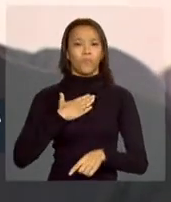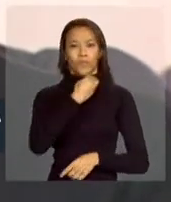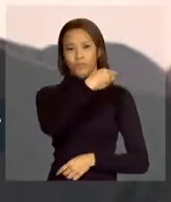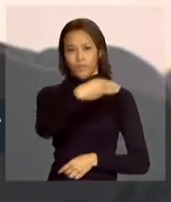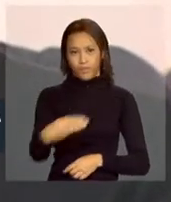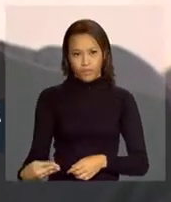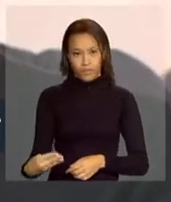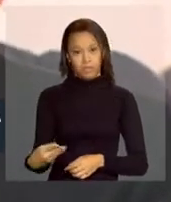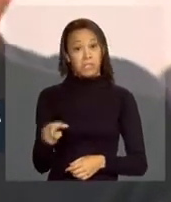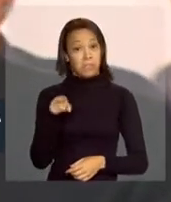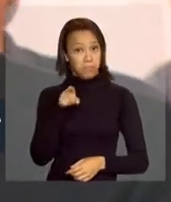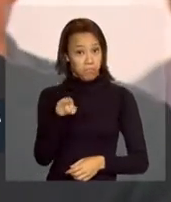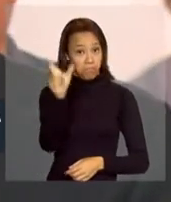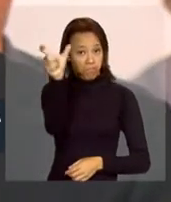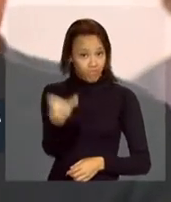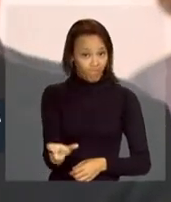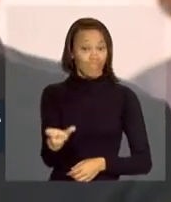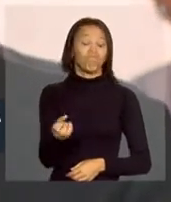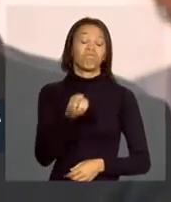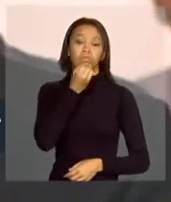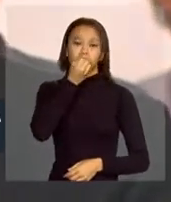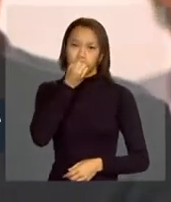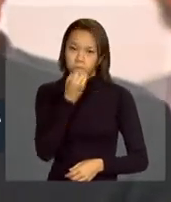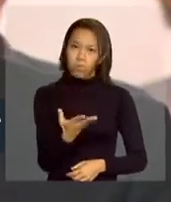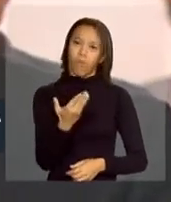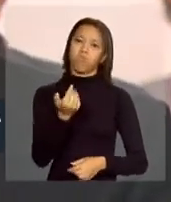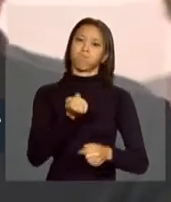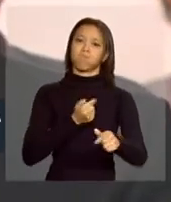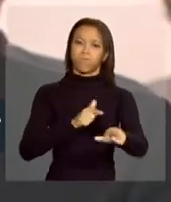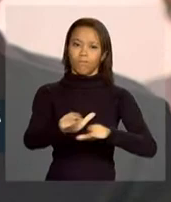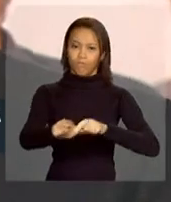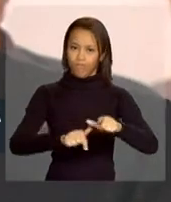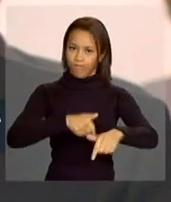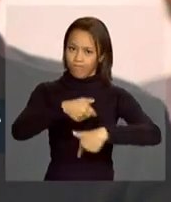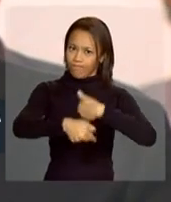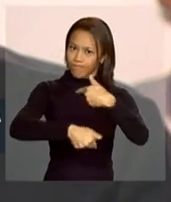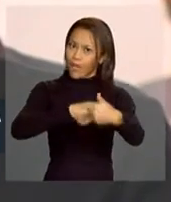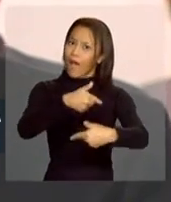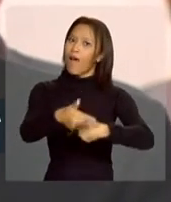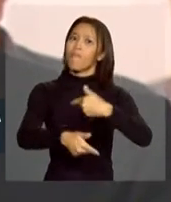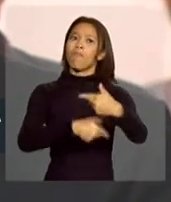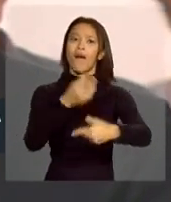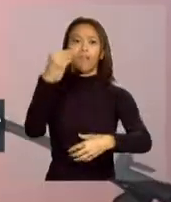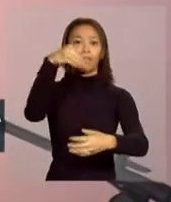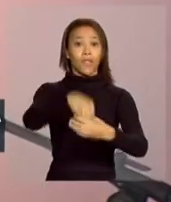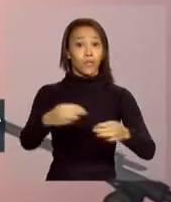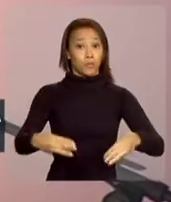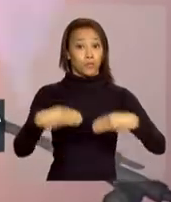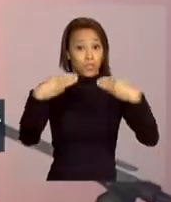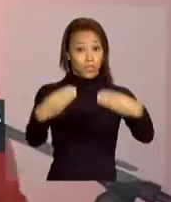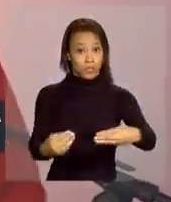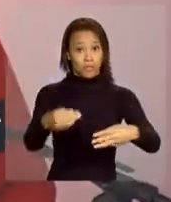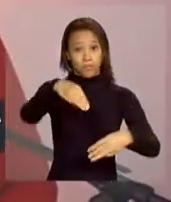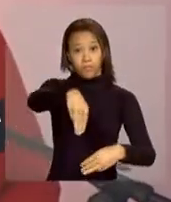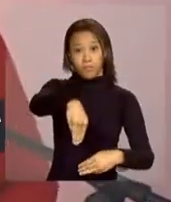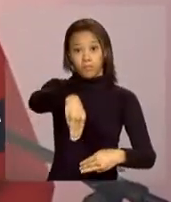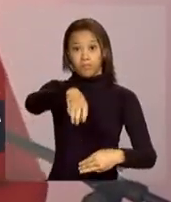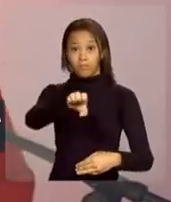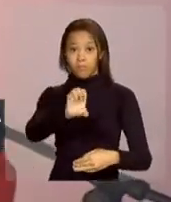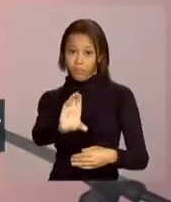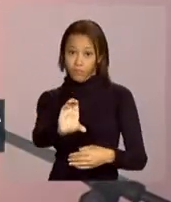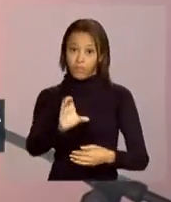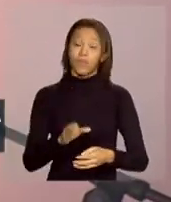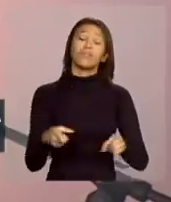e que fez um grande trabalho à frente do Ministério da Educação. Queria